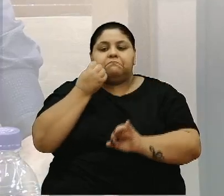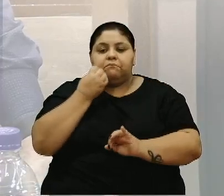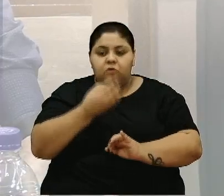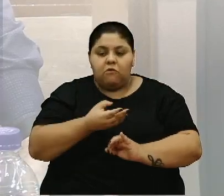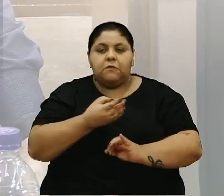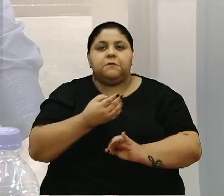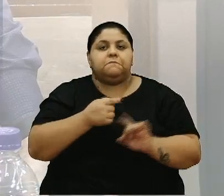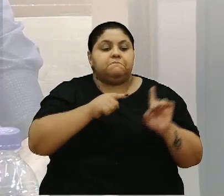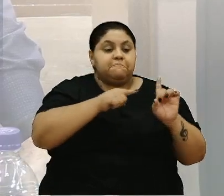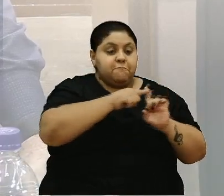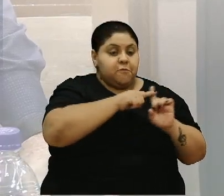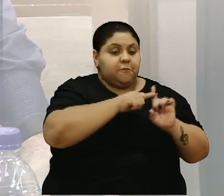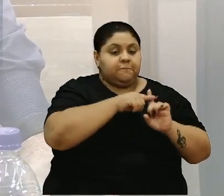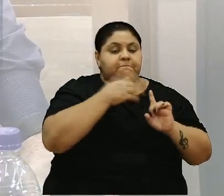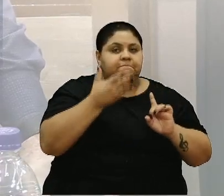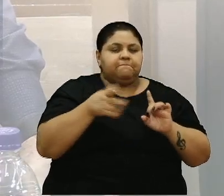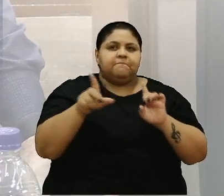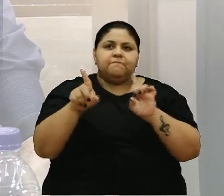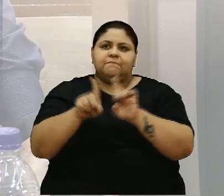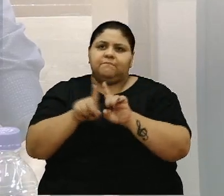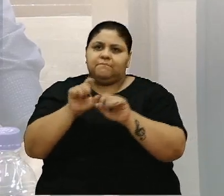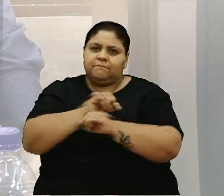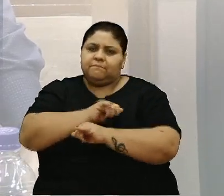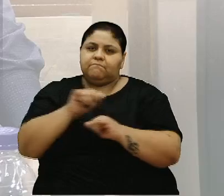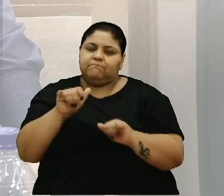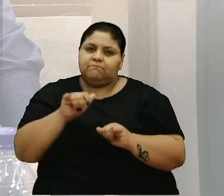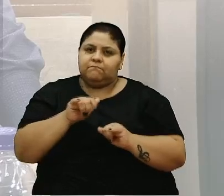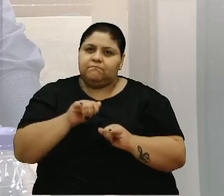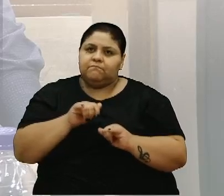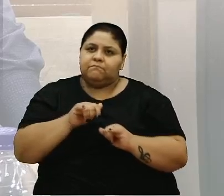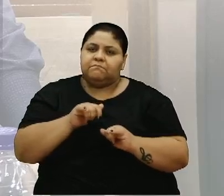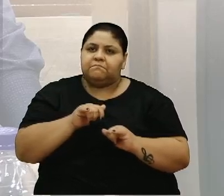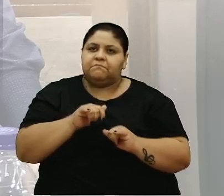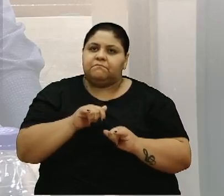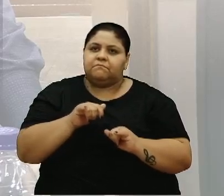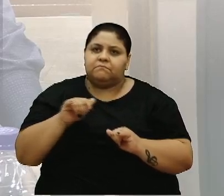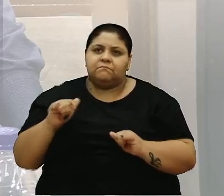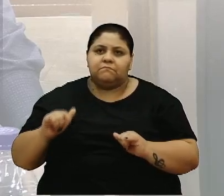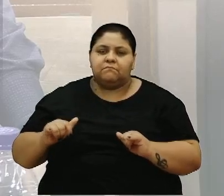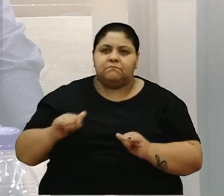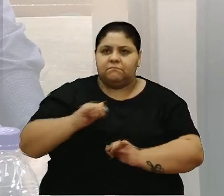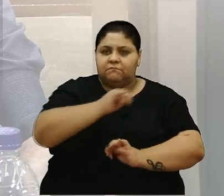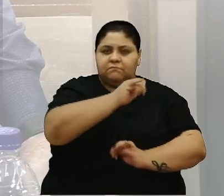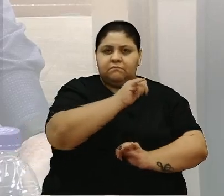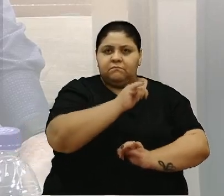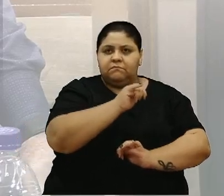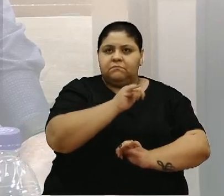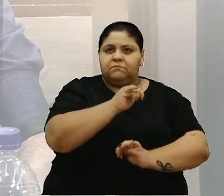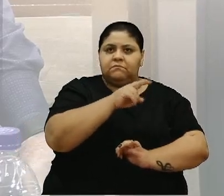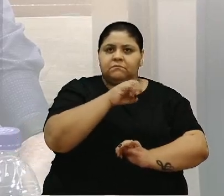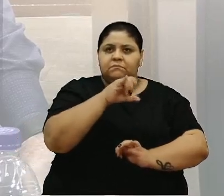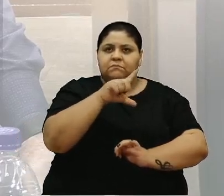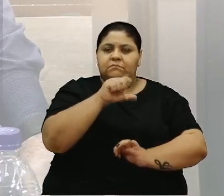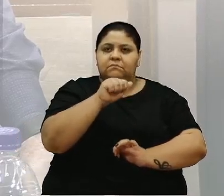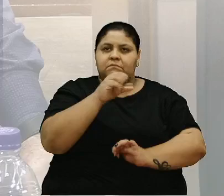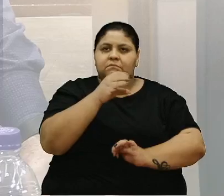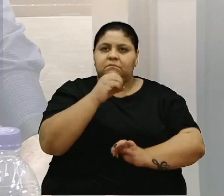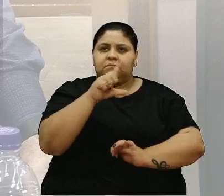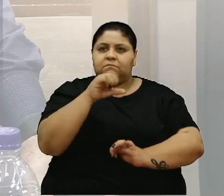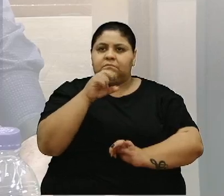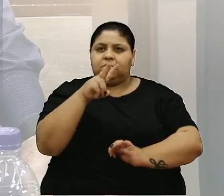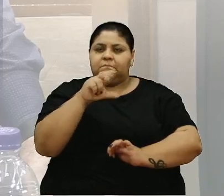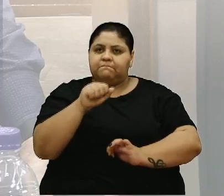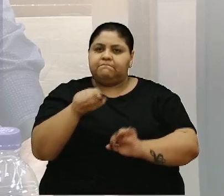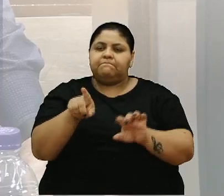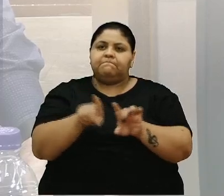muito positivas e também anúncios para o aeroporto de Vila Oliva, que também deve estar